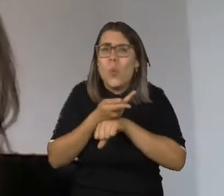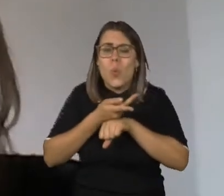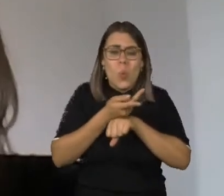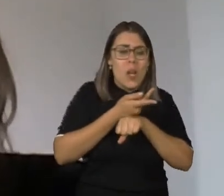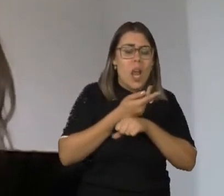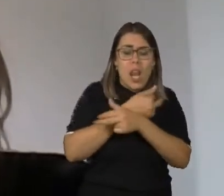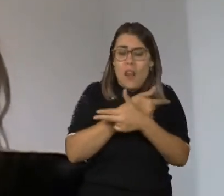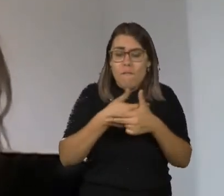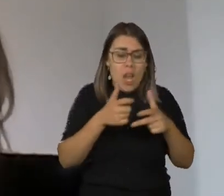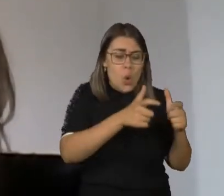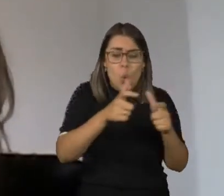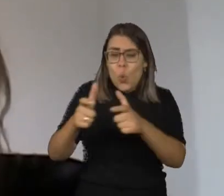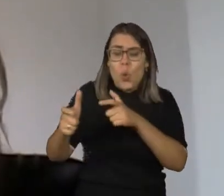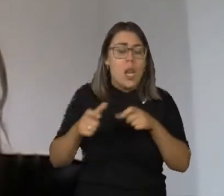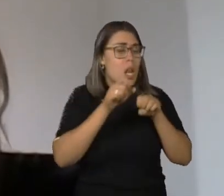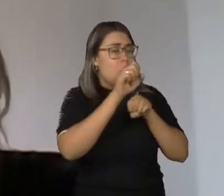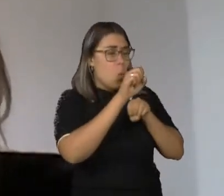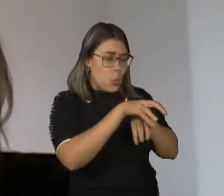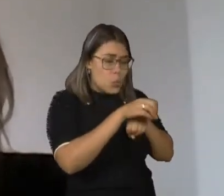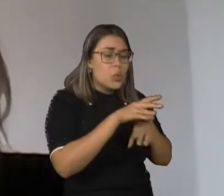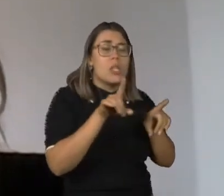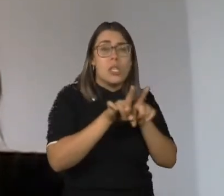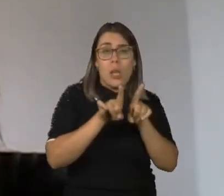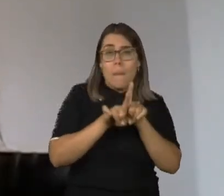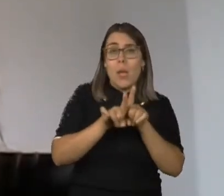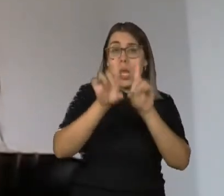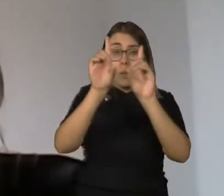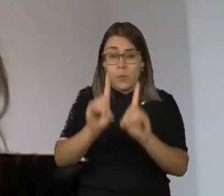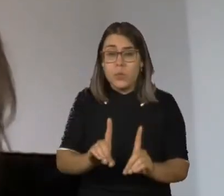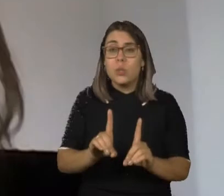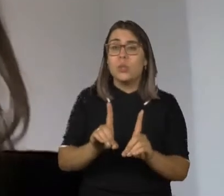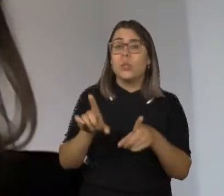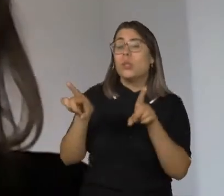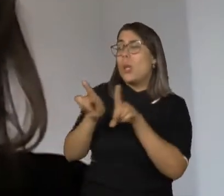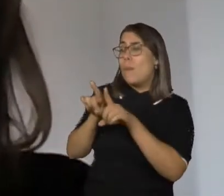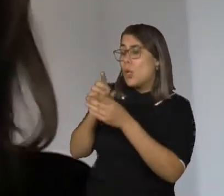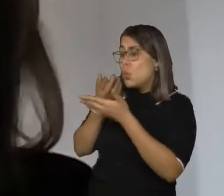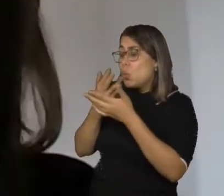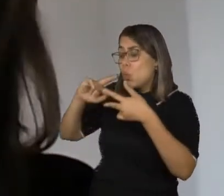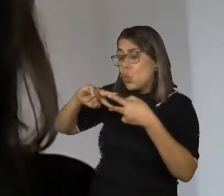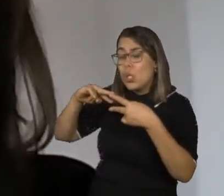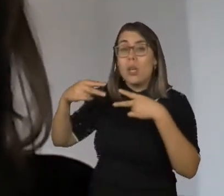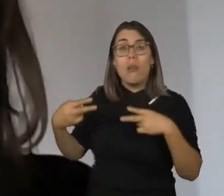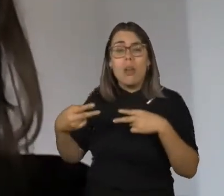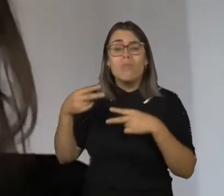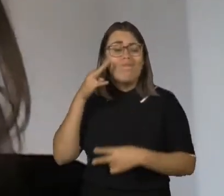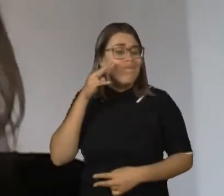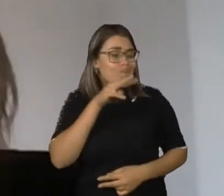áreas, seja na educação, nos estudos sobre deficiências, nos estudos genéticos e epigenéticos,